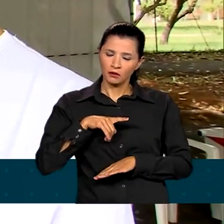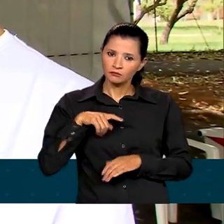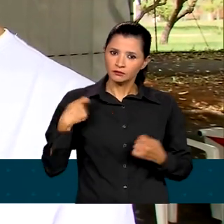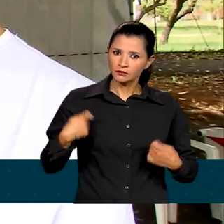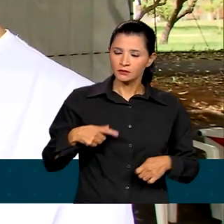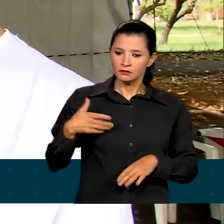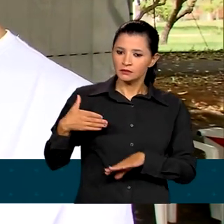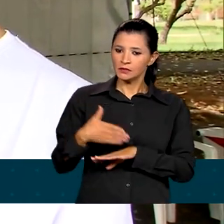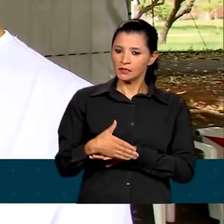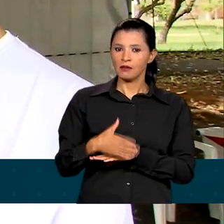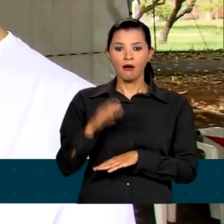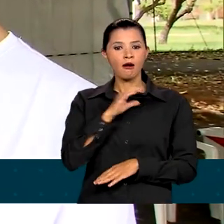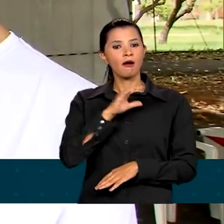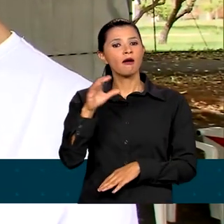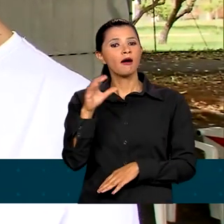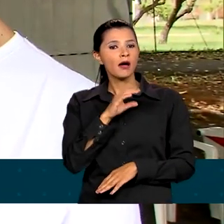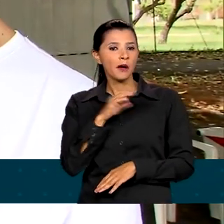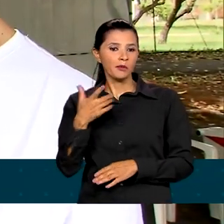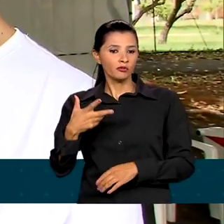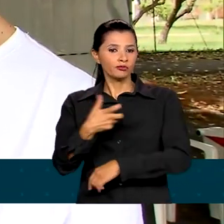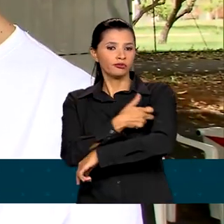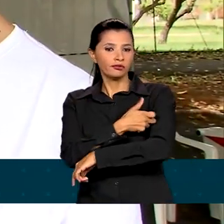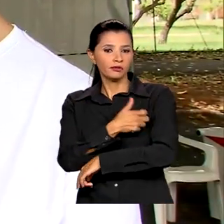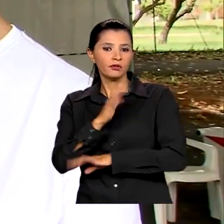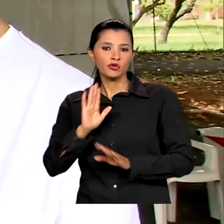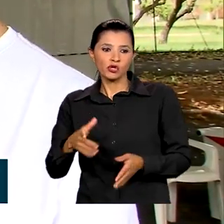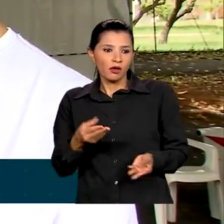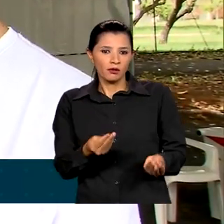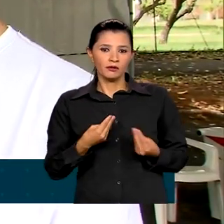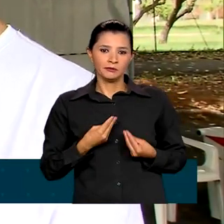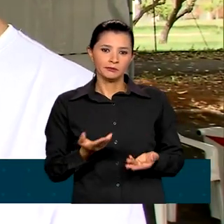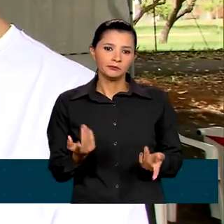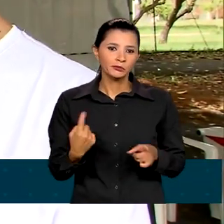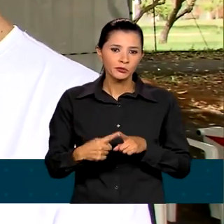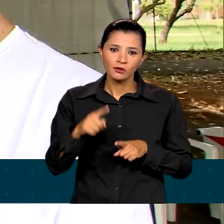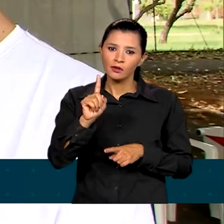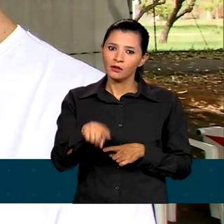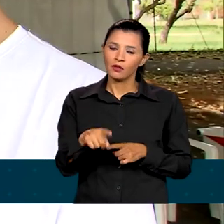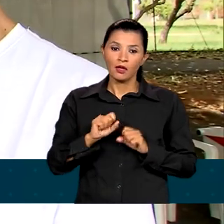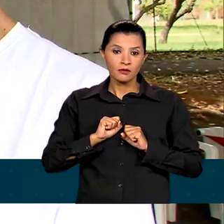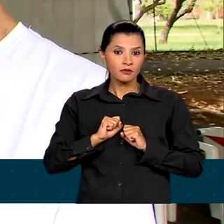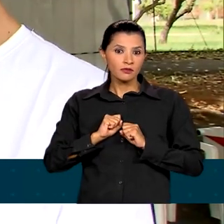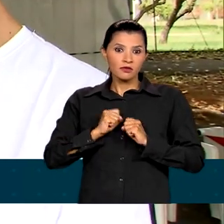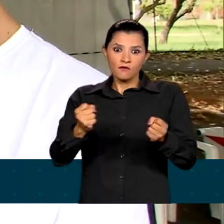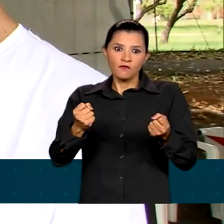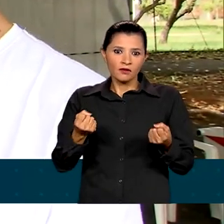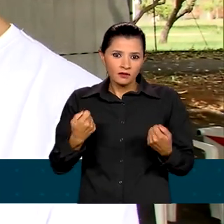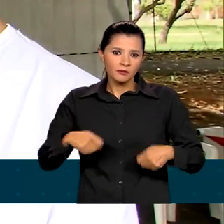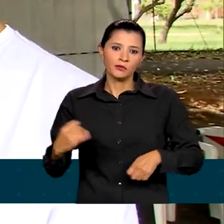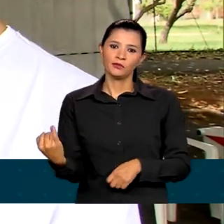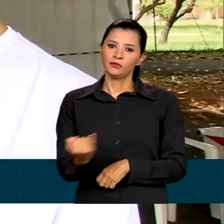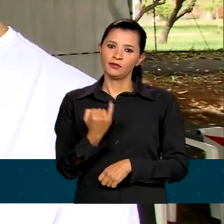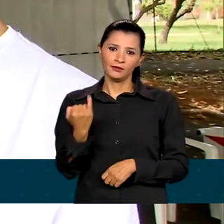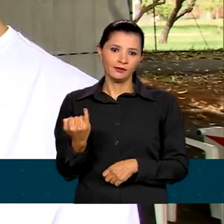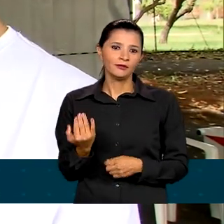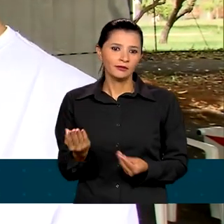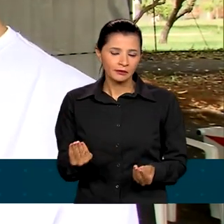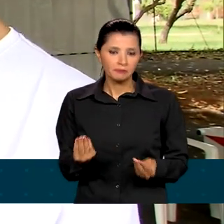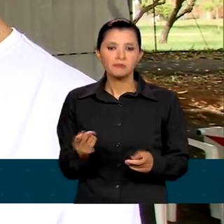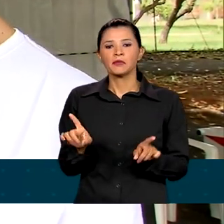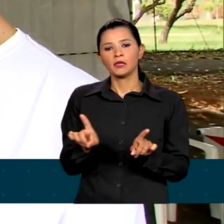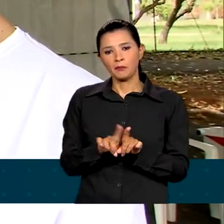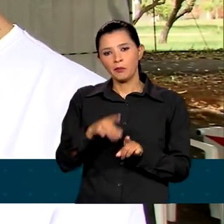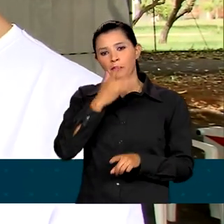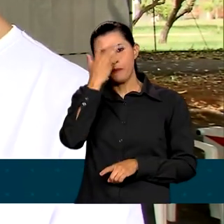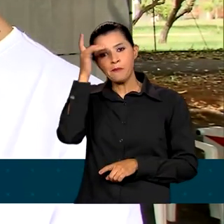tão logo seja oferecida a vacina, porque é uma defesa indispensável, sobretudo